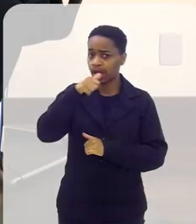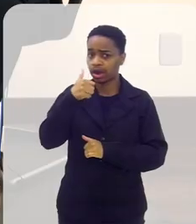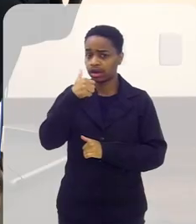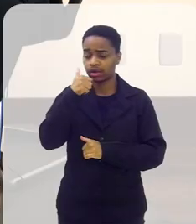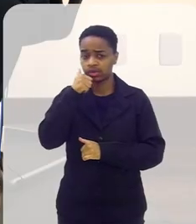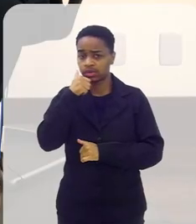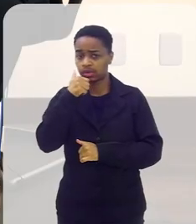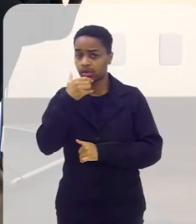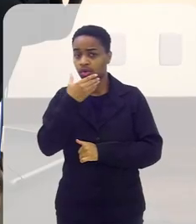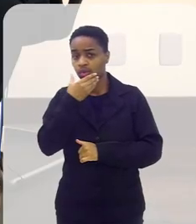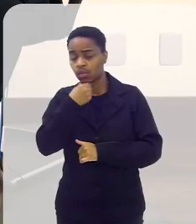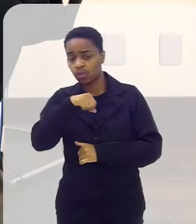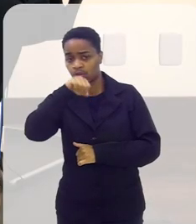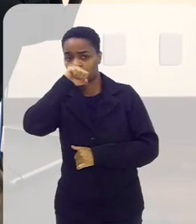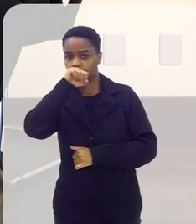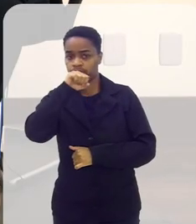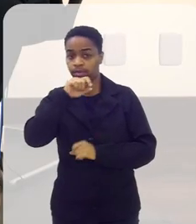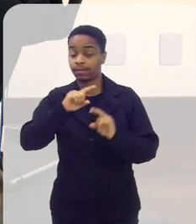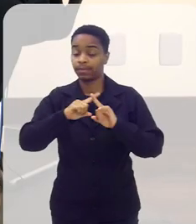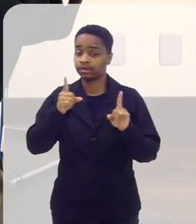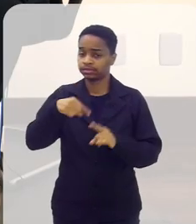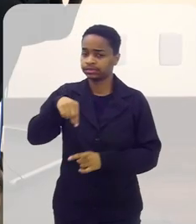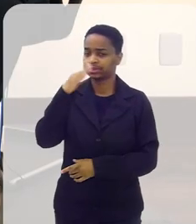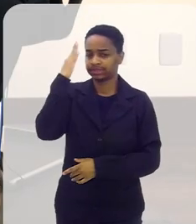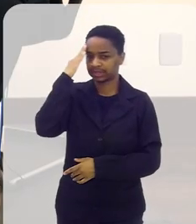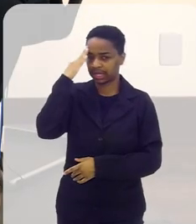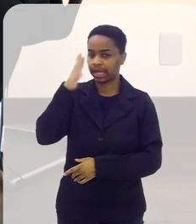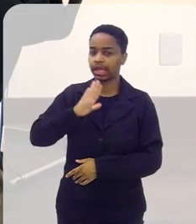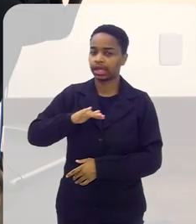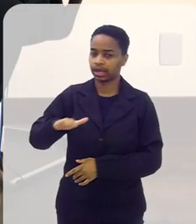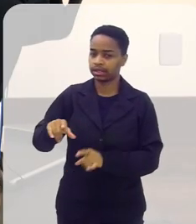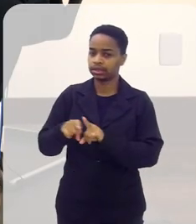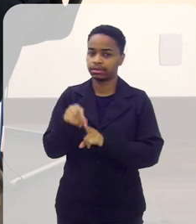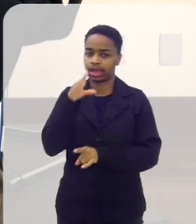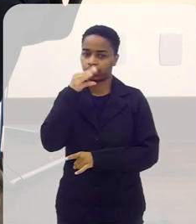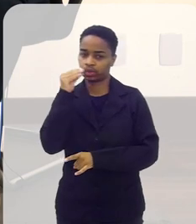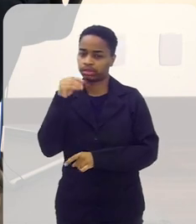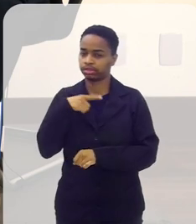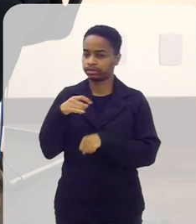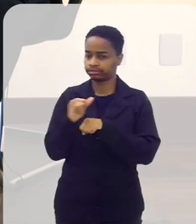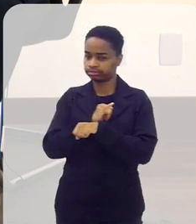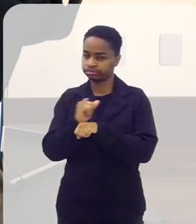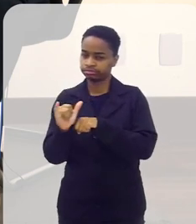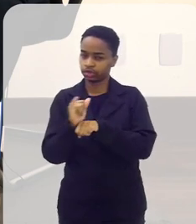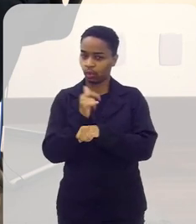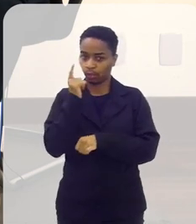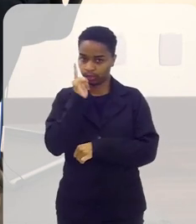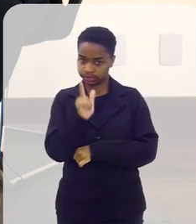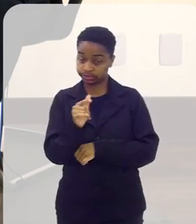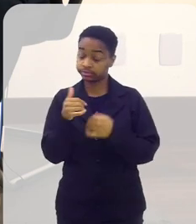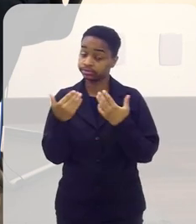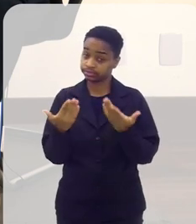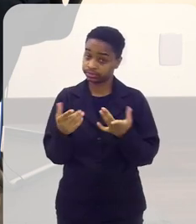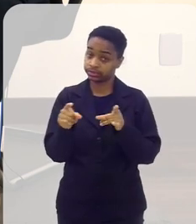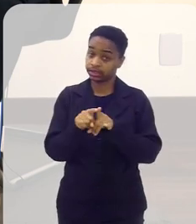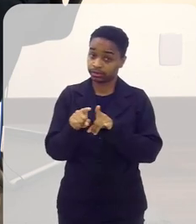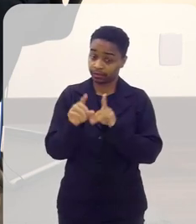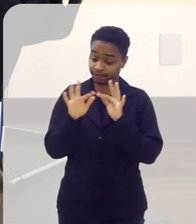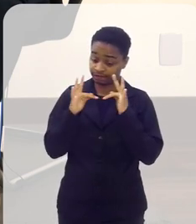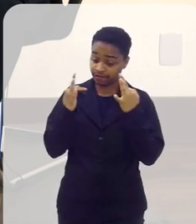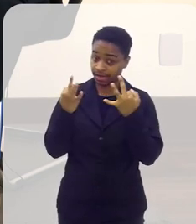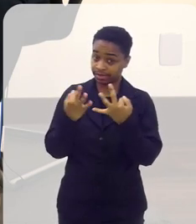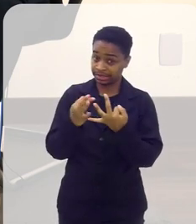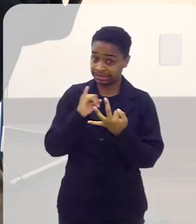do pai e do avô mas você sabe que criança e adolescente tem seu jeito então